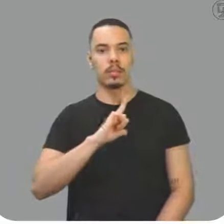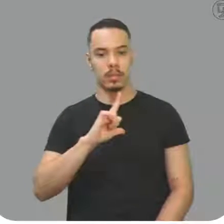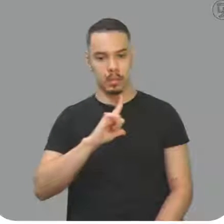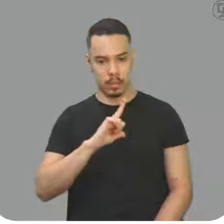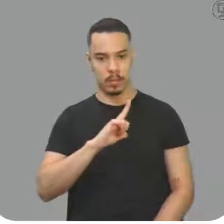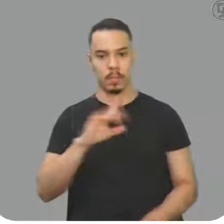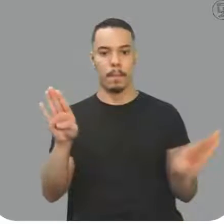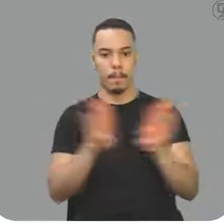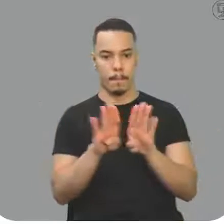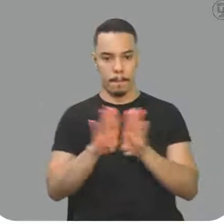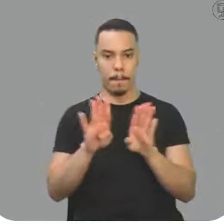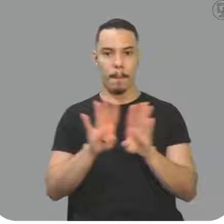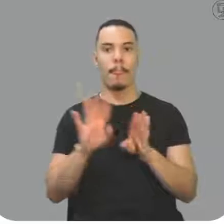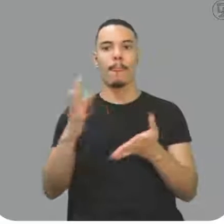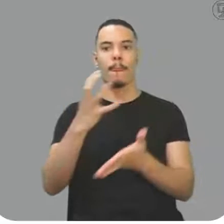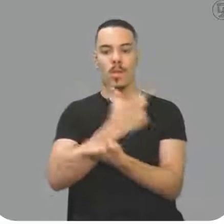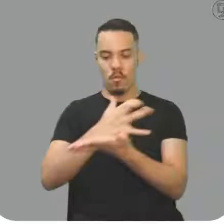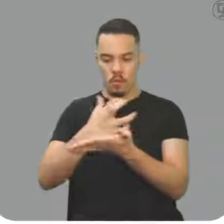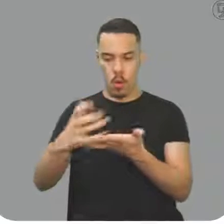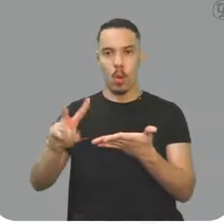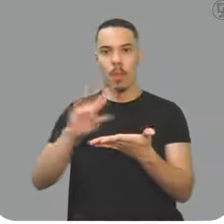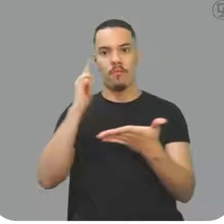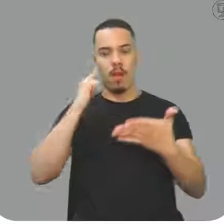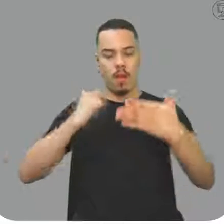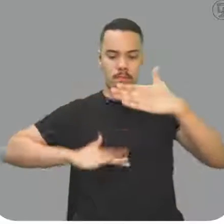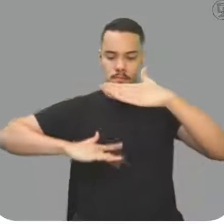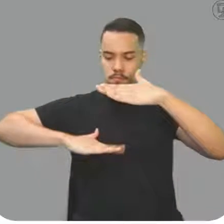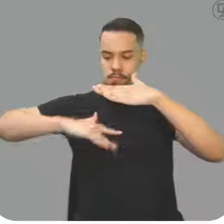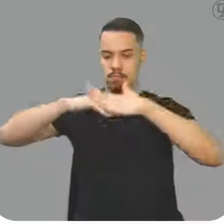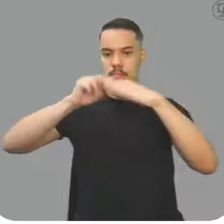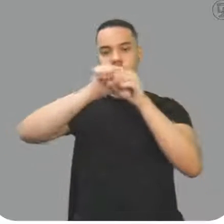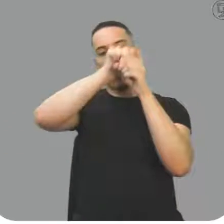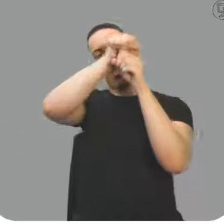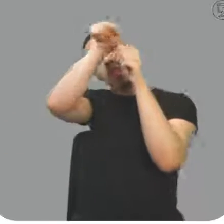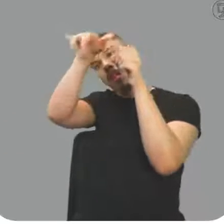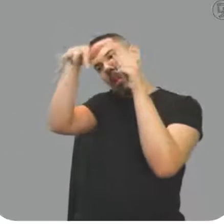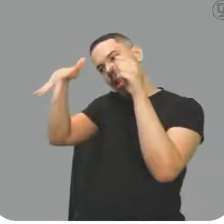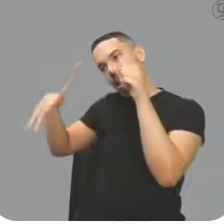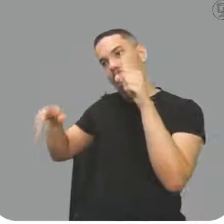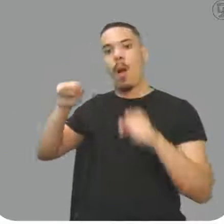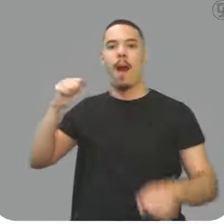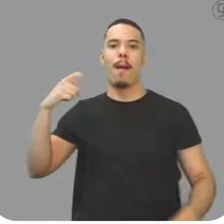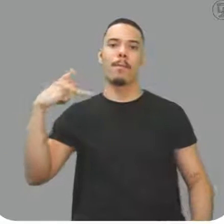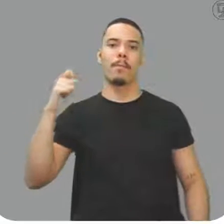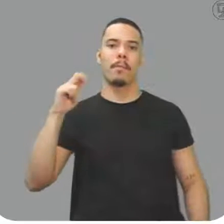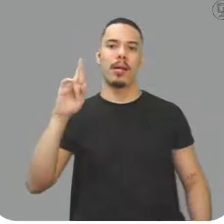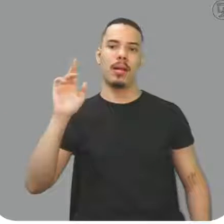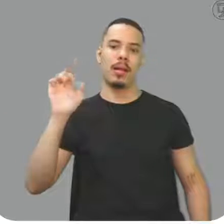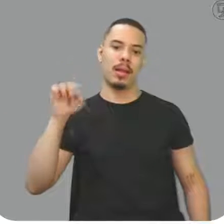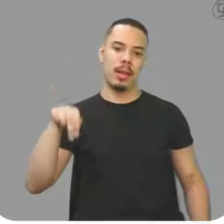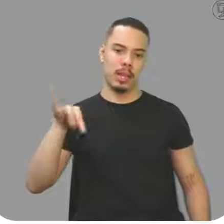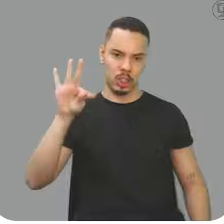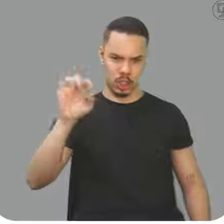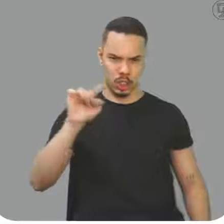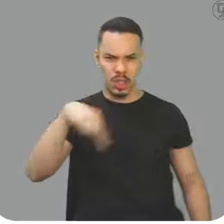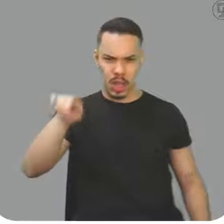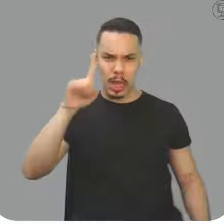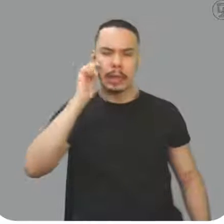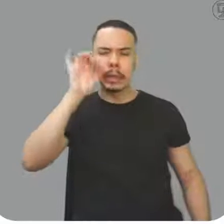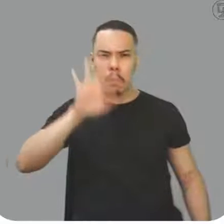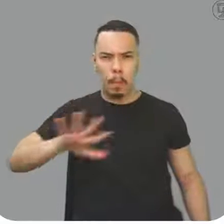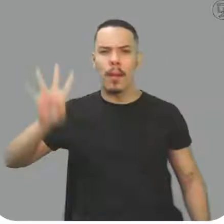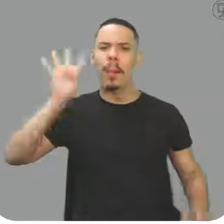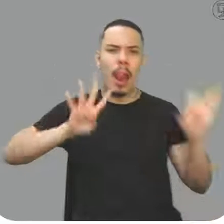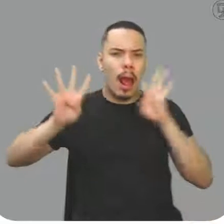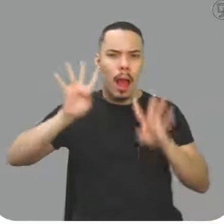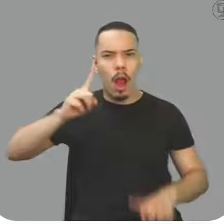um volume que vai transbordar, que é o aparente, olha lá. Acho que essa imagem ficou bem legal, aí dá